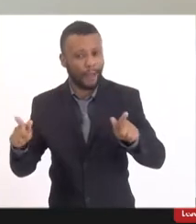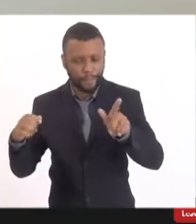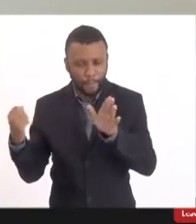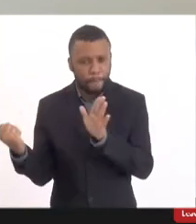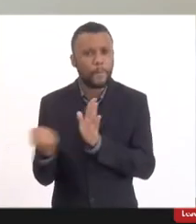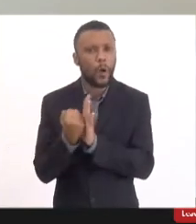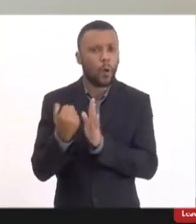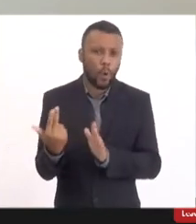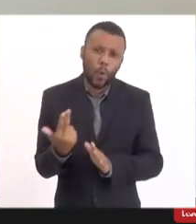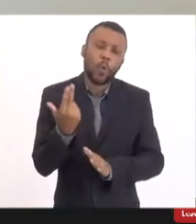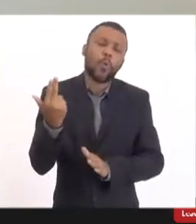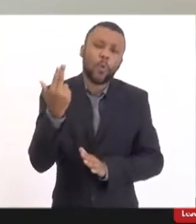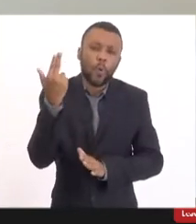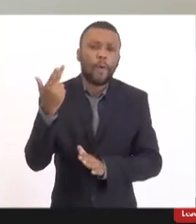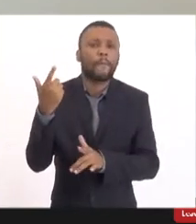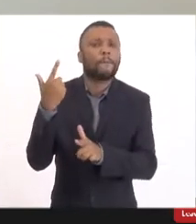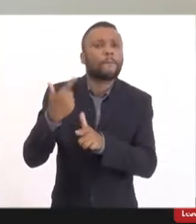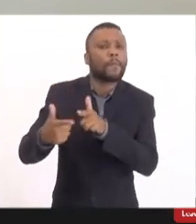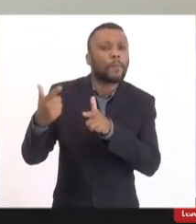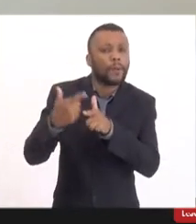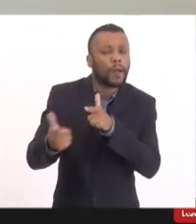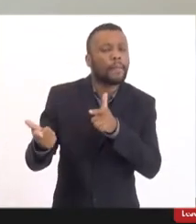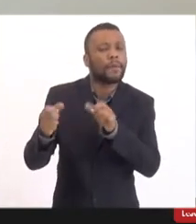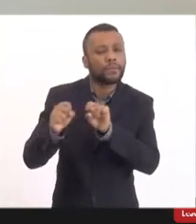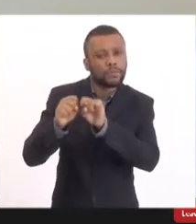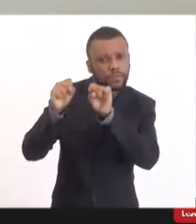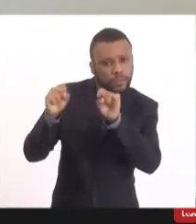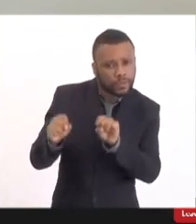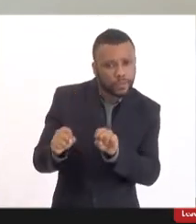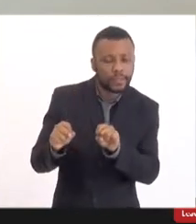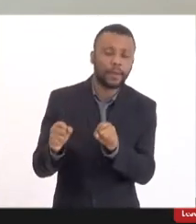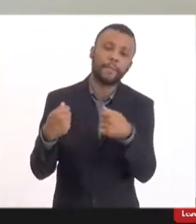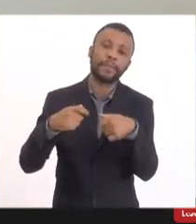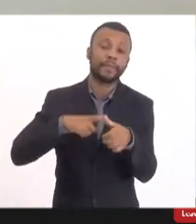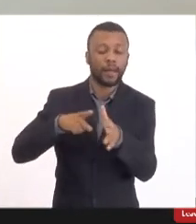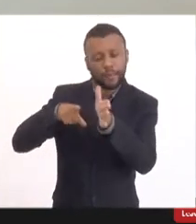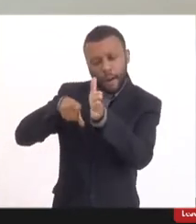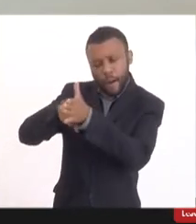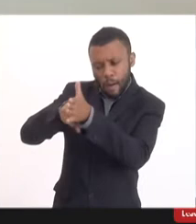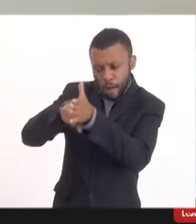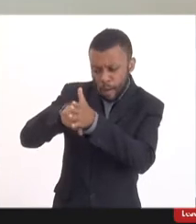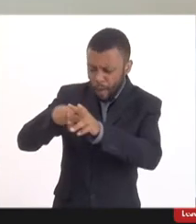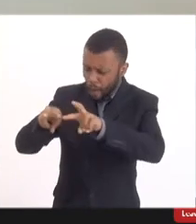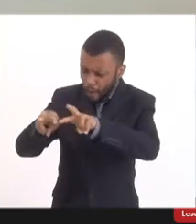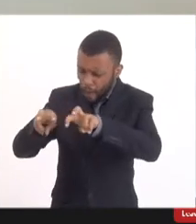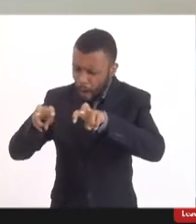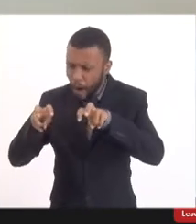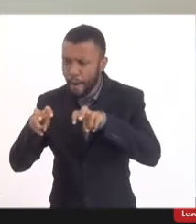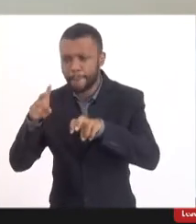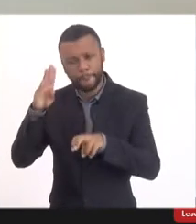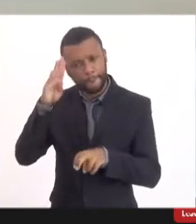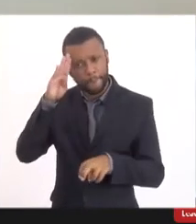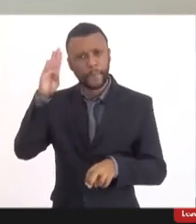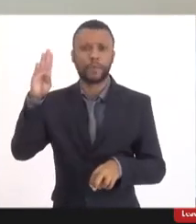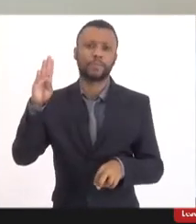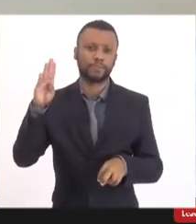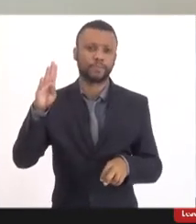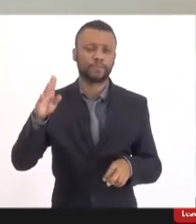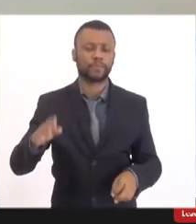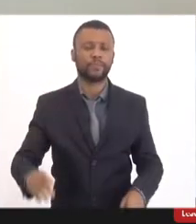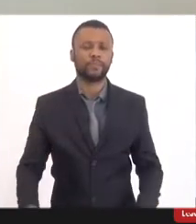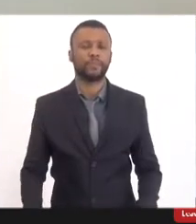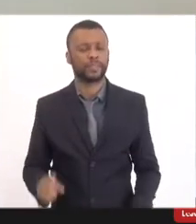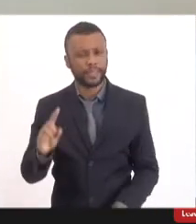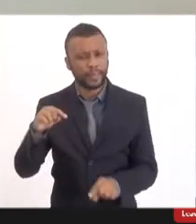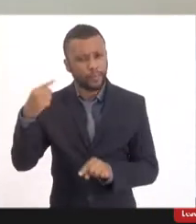situações sistêmicas que exigem maior investigação, maior cuidado nessa investigação. Eu posso até citar para vocês quais são.